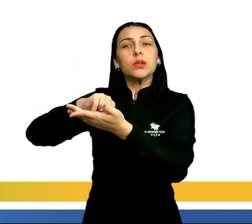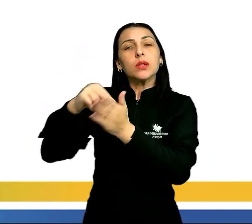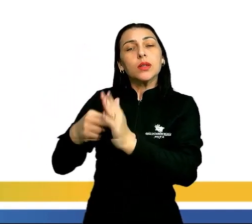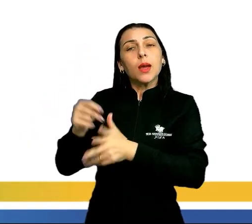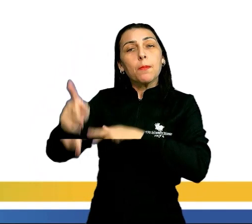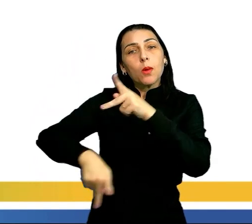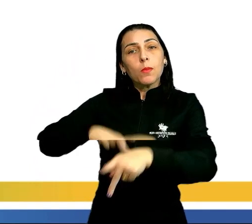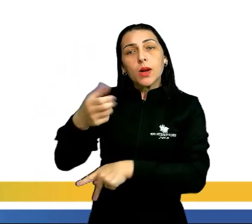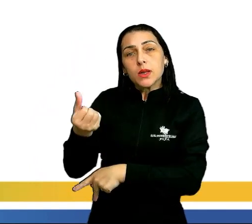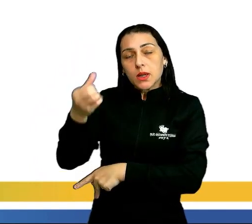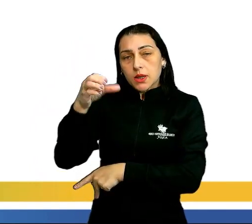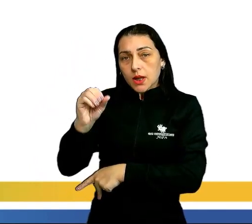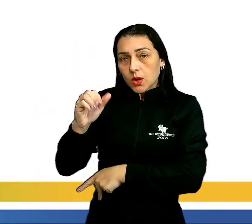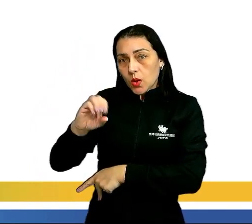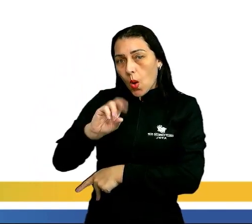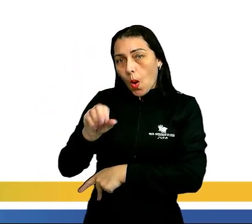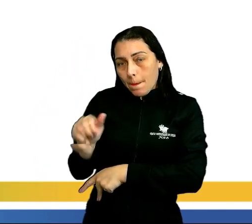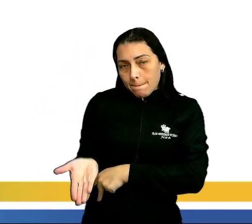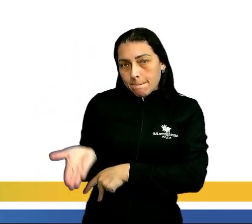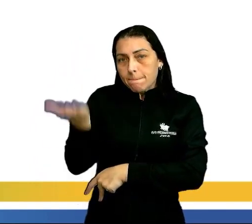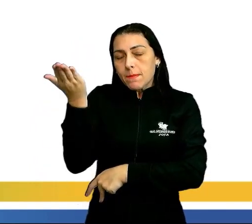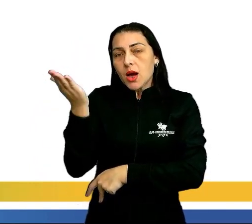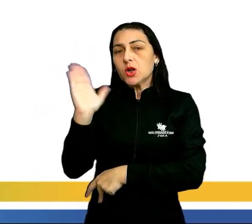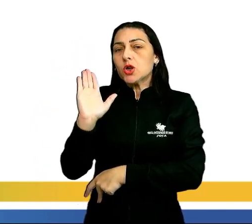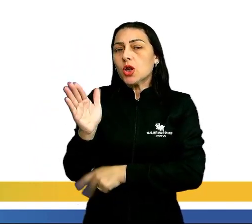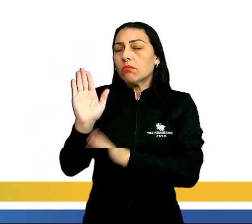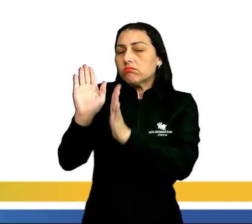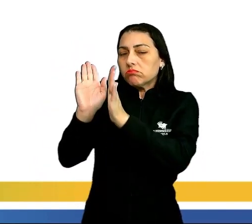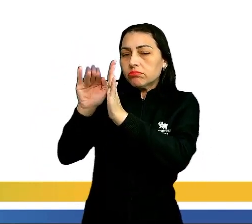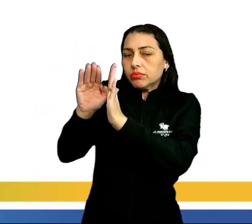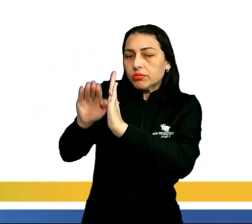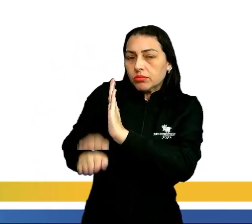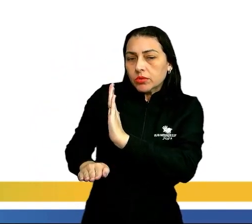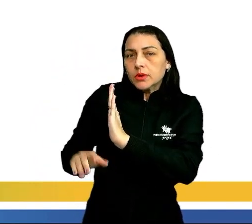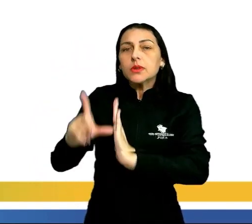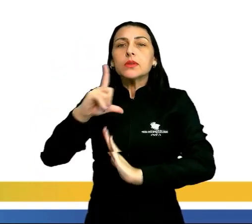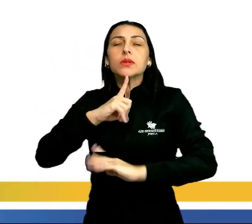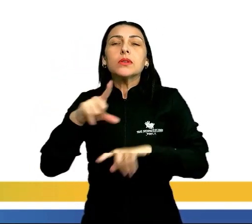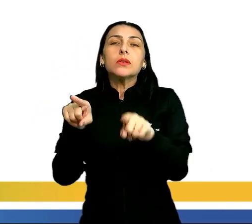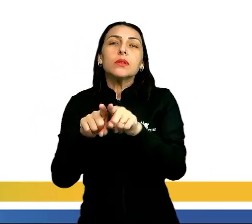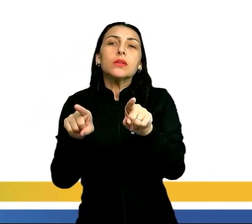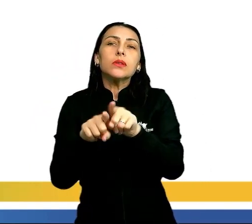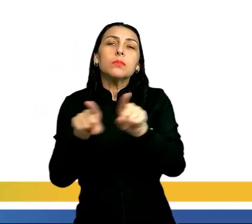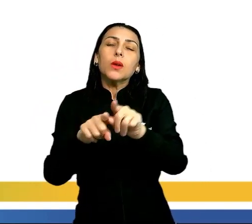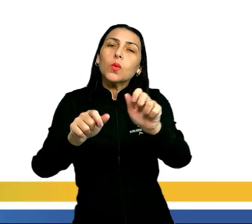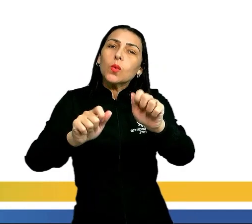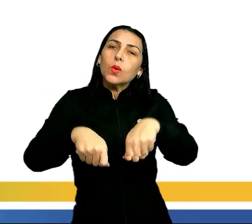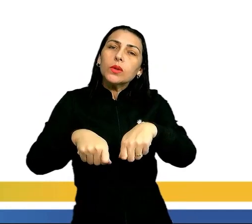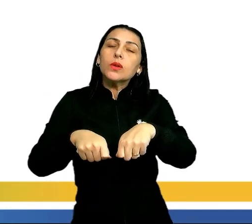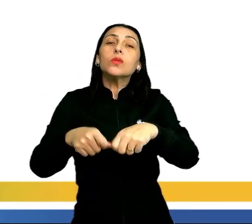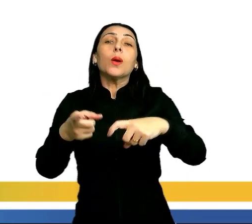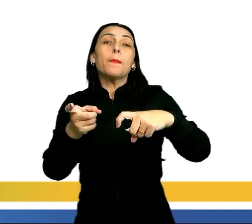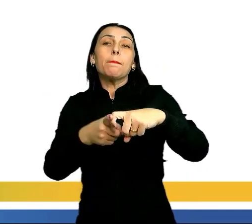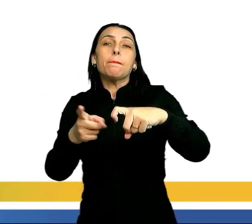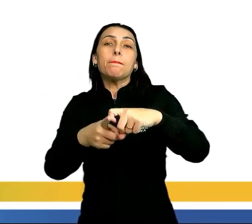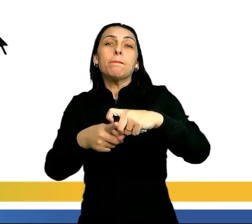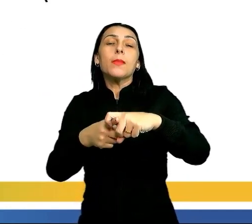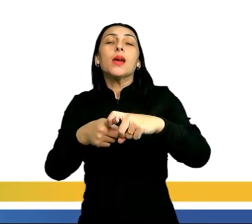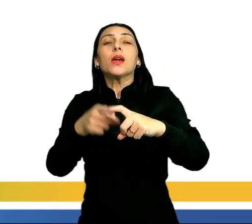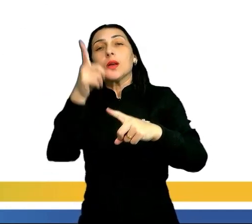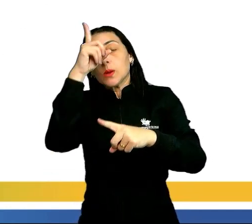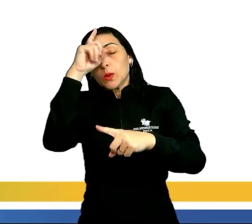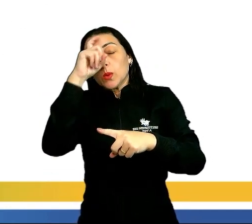população de 60 anos ou mais aqui, ela passa a diminuir. Possui também condições médico-hospitalares bem